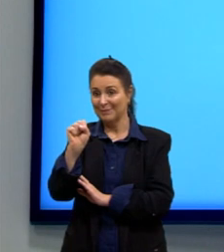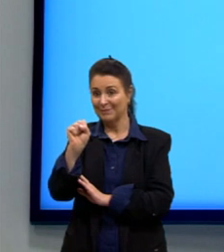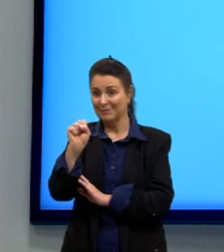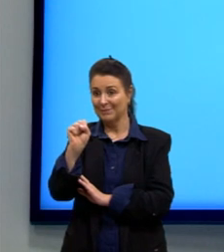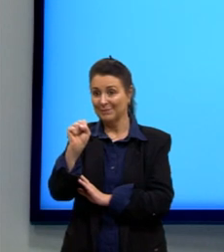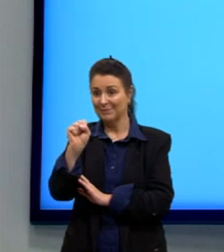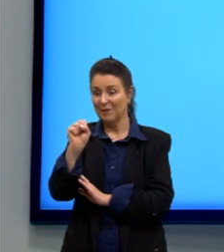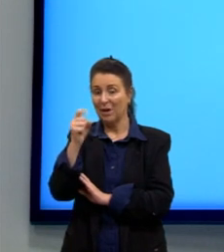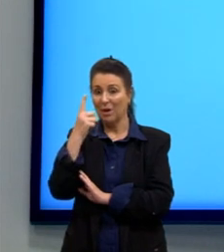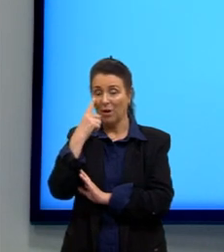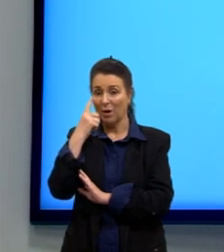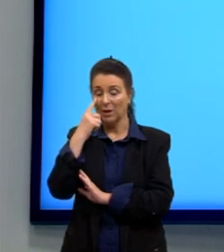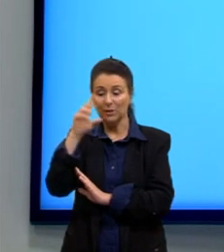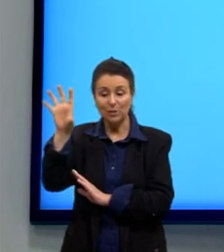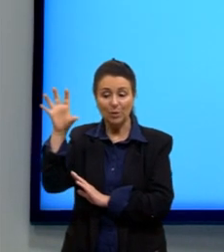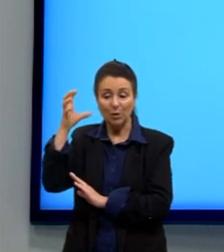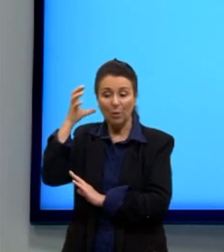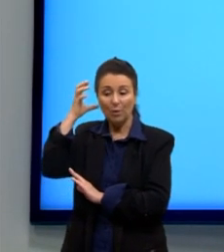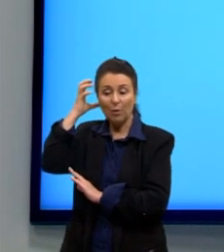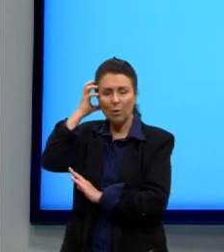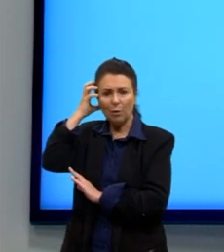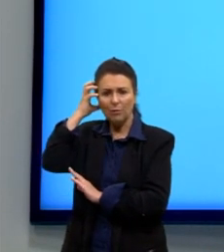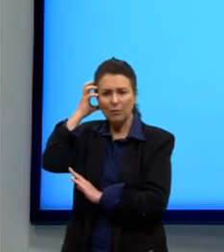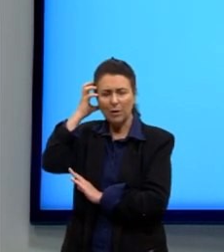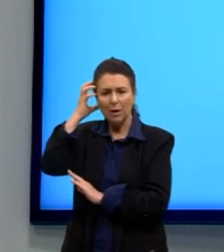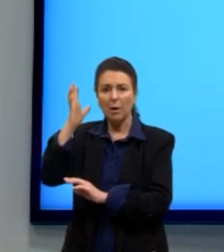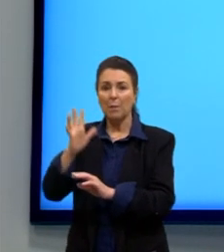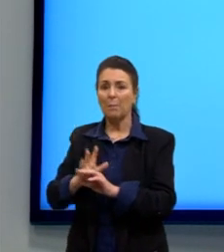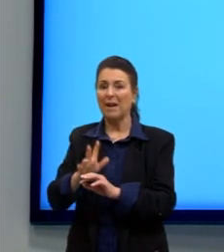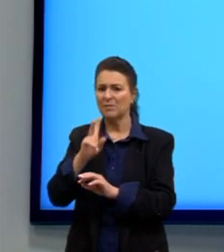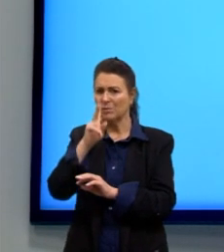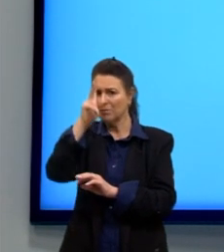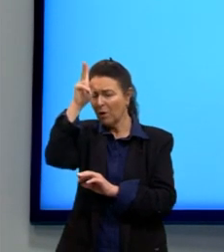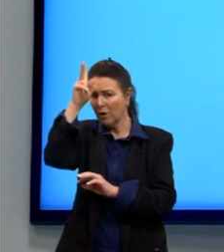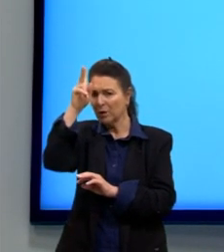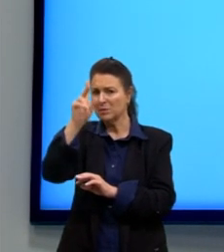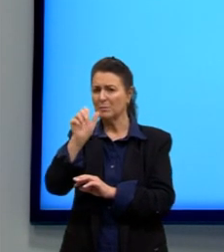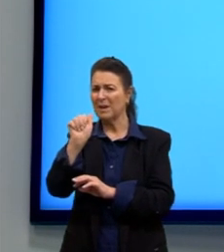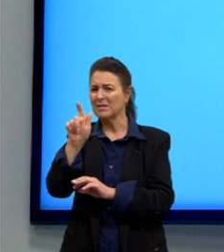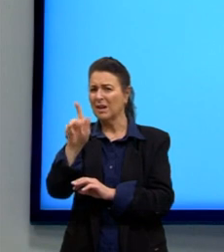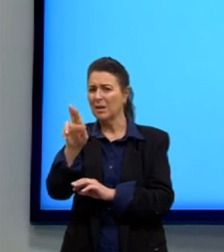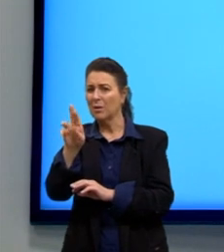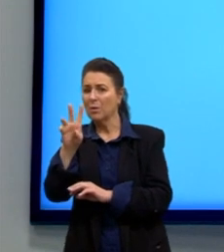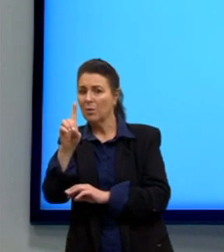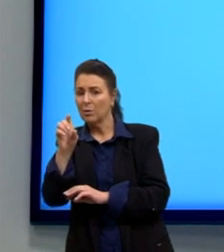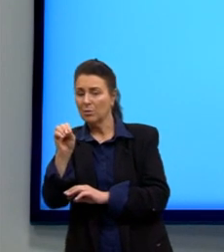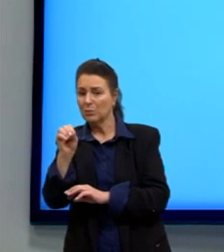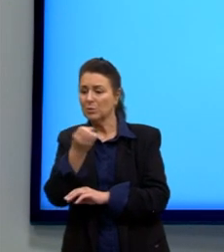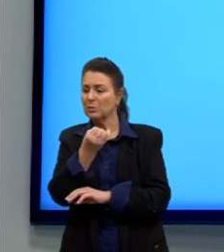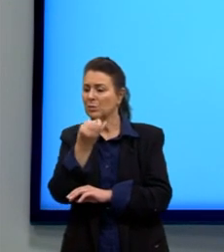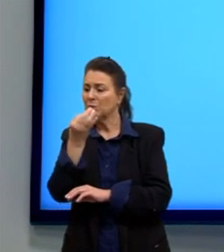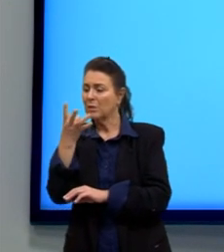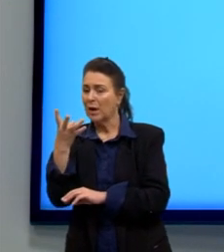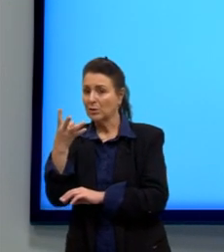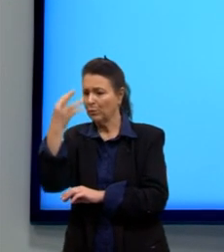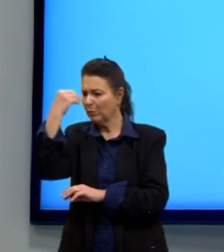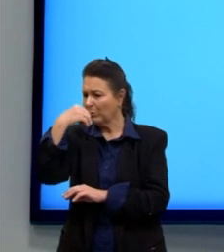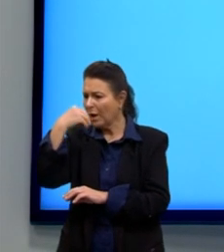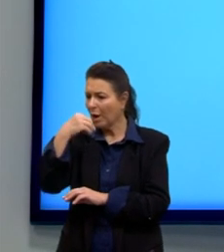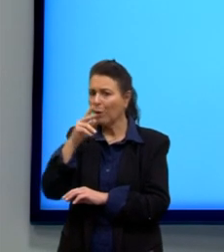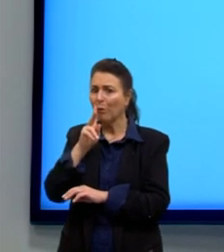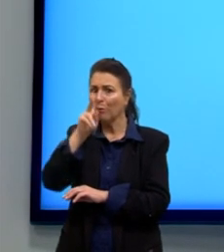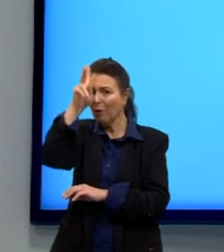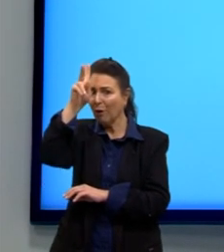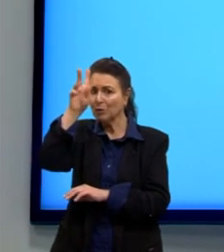Então, gente escuta, né, sons mais graves e agudos e de intensidades, né, sons fracos e fortes, que